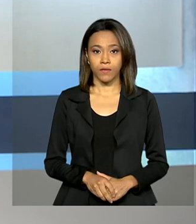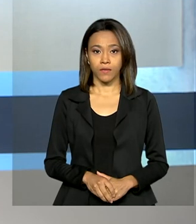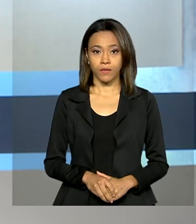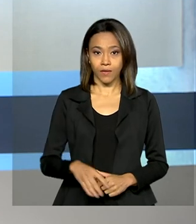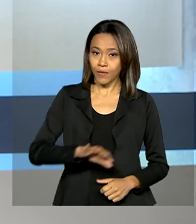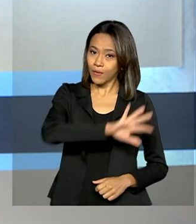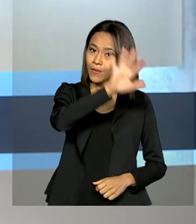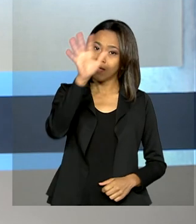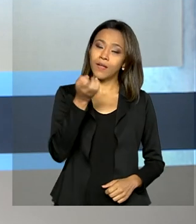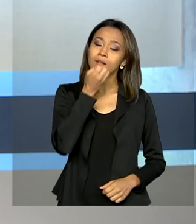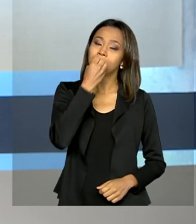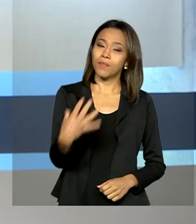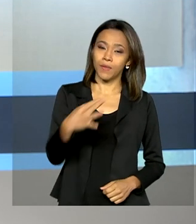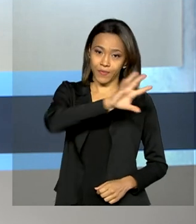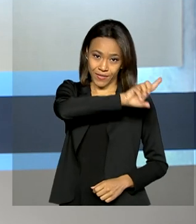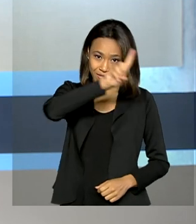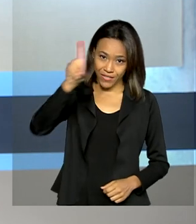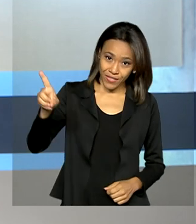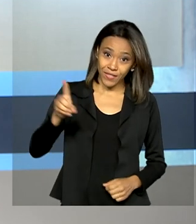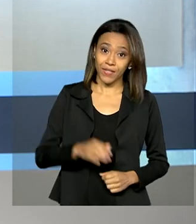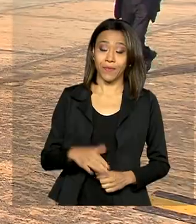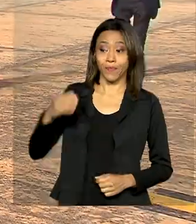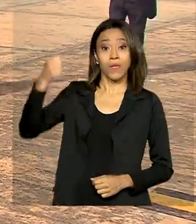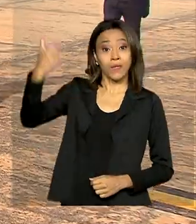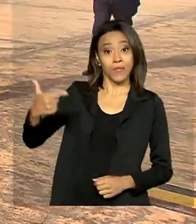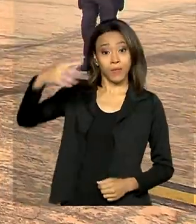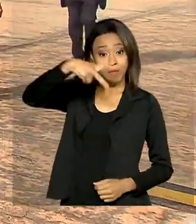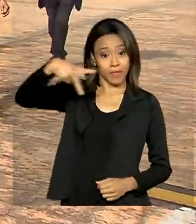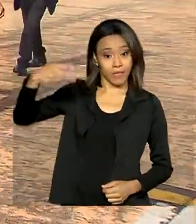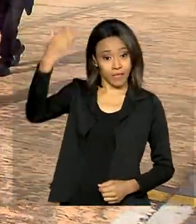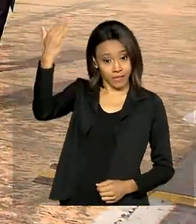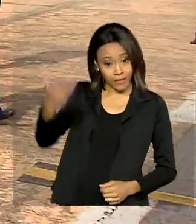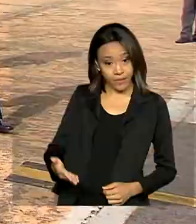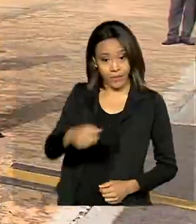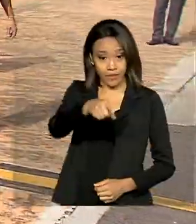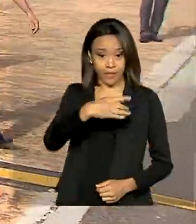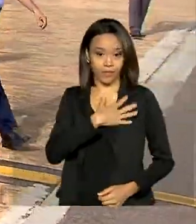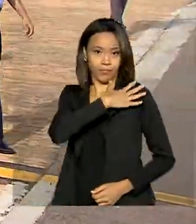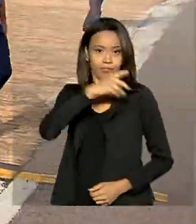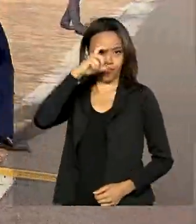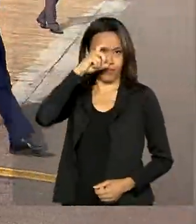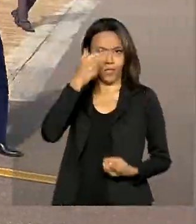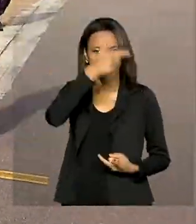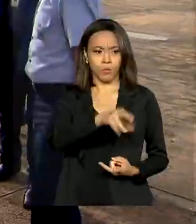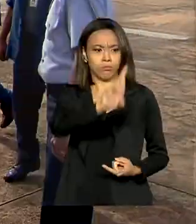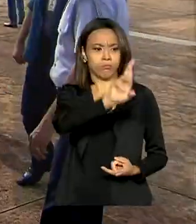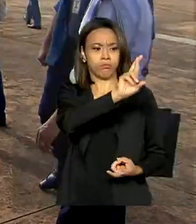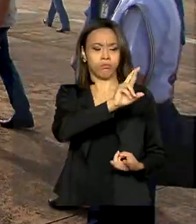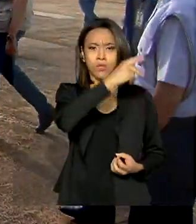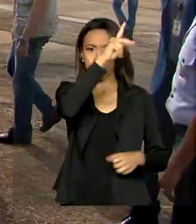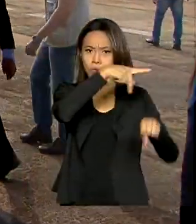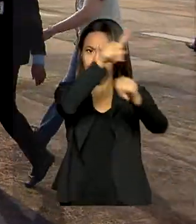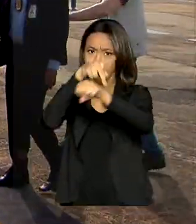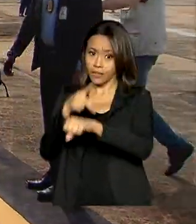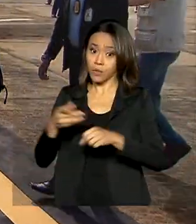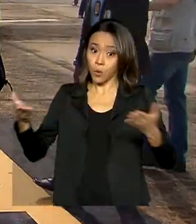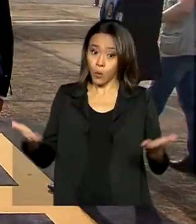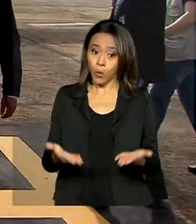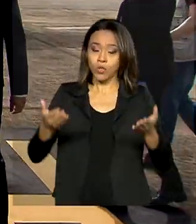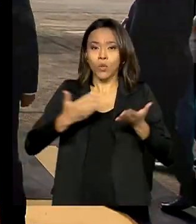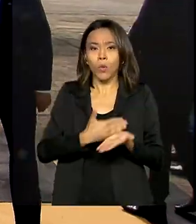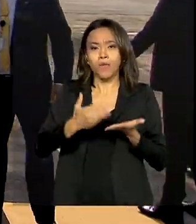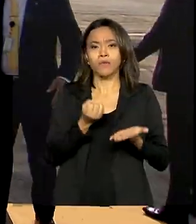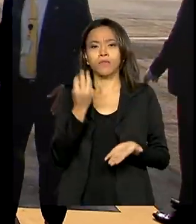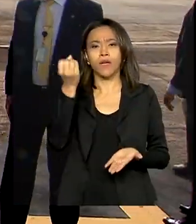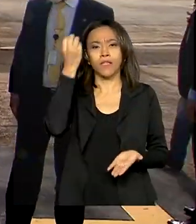Olá, bom dia. Vice-presidente Hamilton Mourão e autoridades estrangeiras começam hoje viagem de três dias